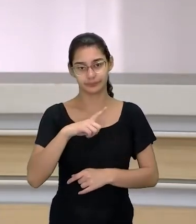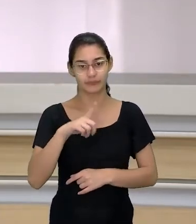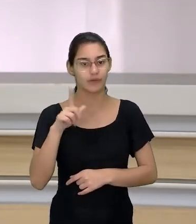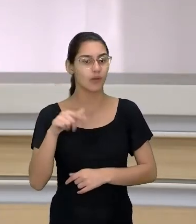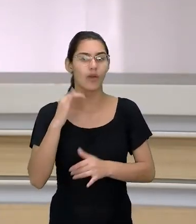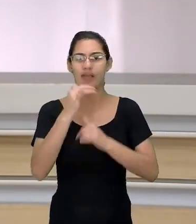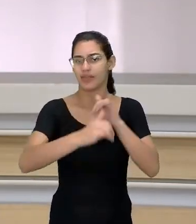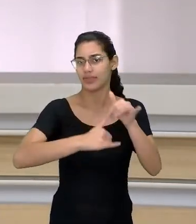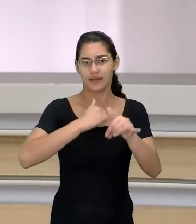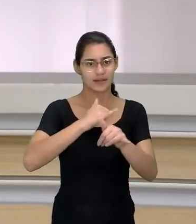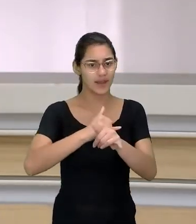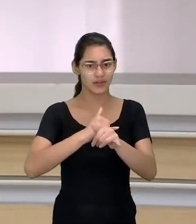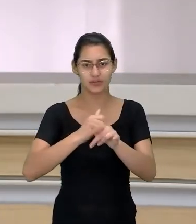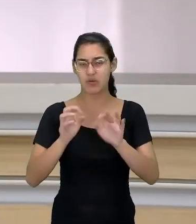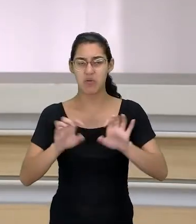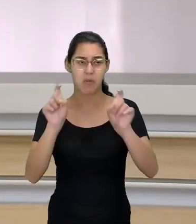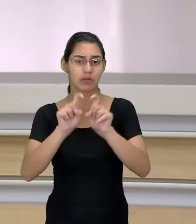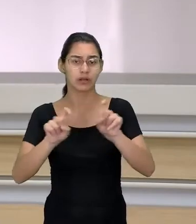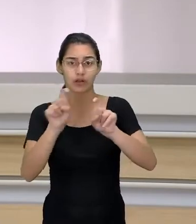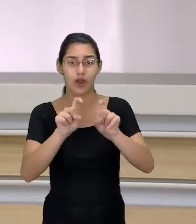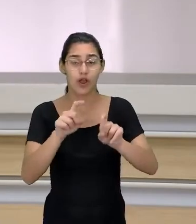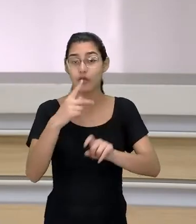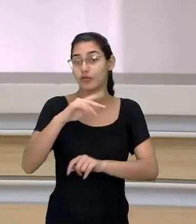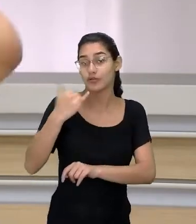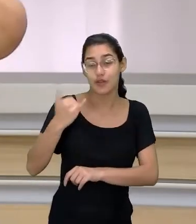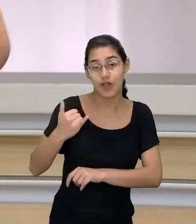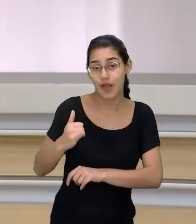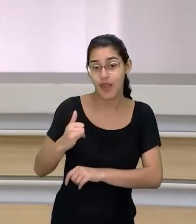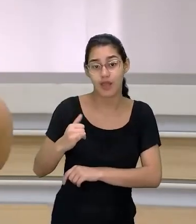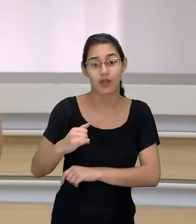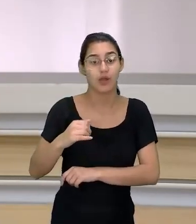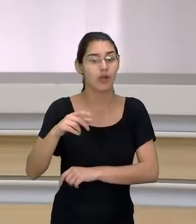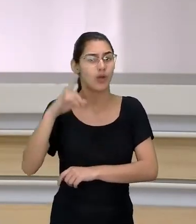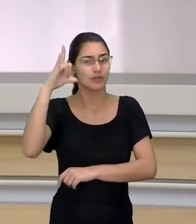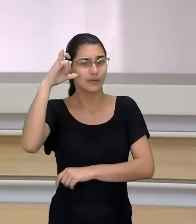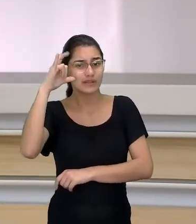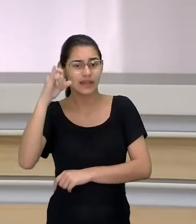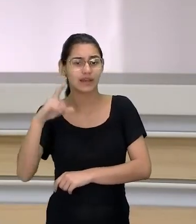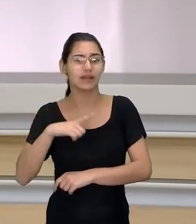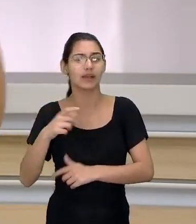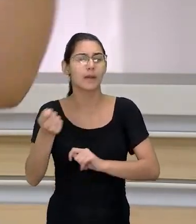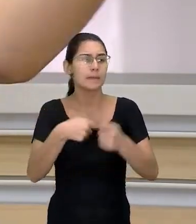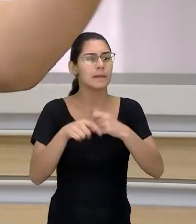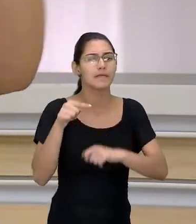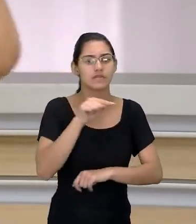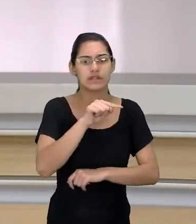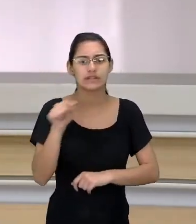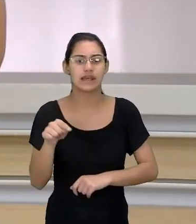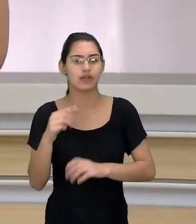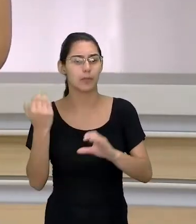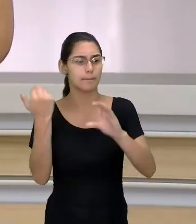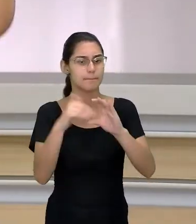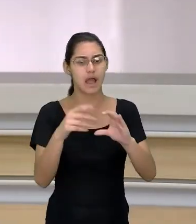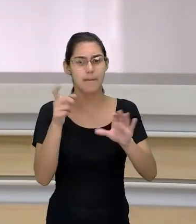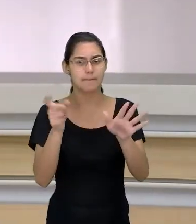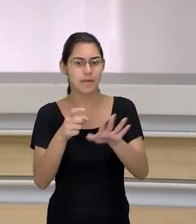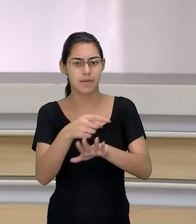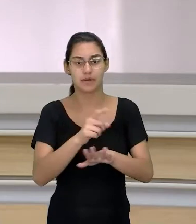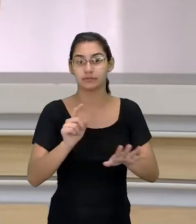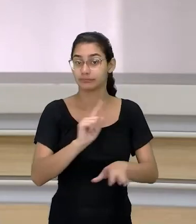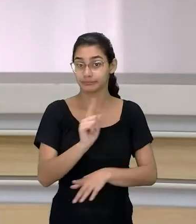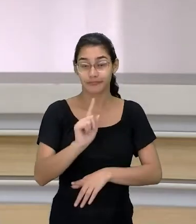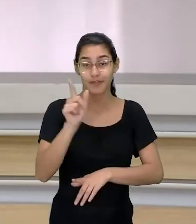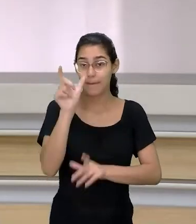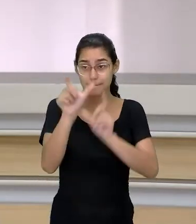é a internet, não é o computador, não é seu celular, não é seu Instagram que quer manipular você, que te joga fake news. São